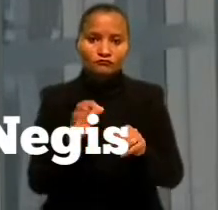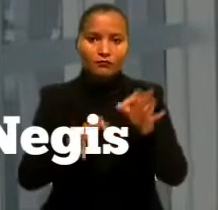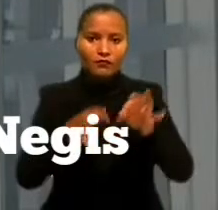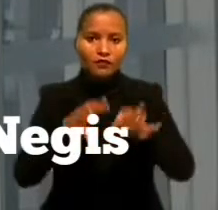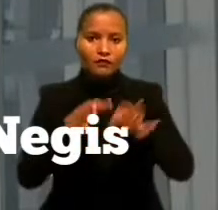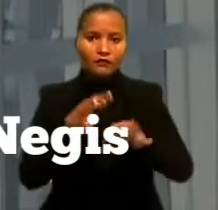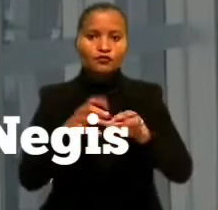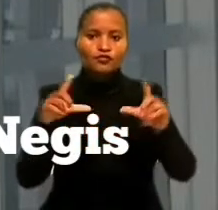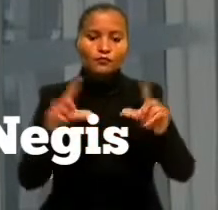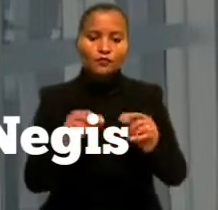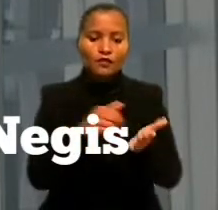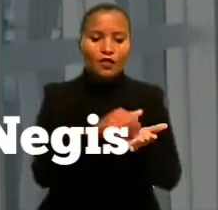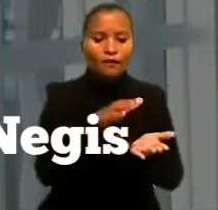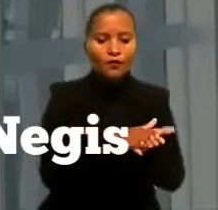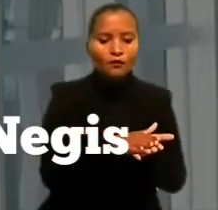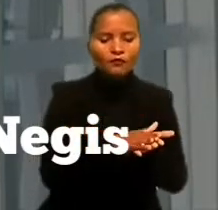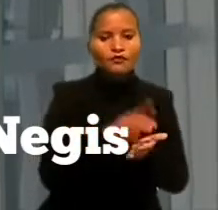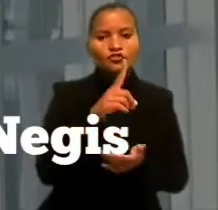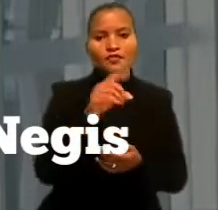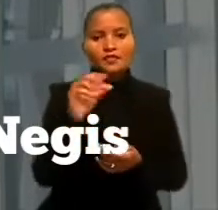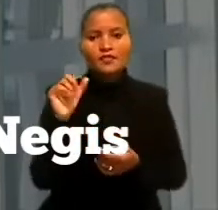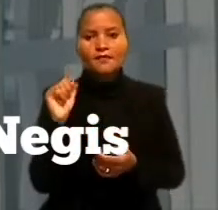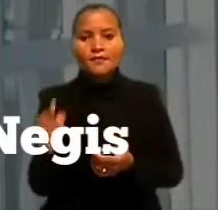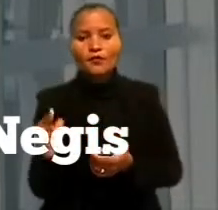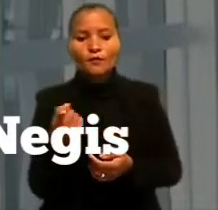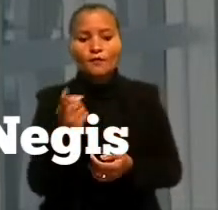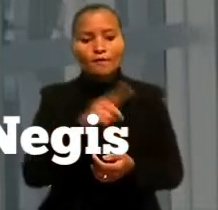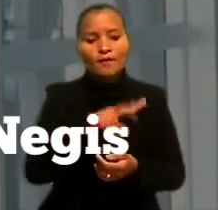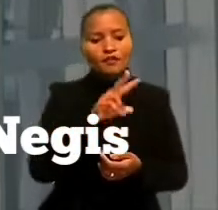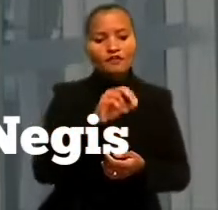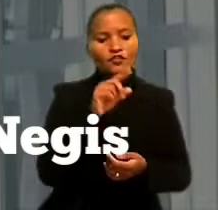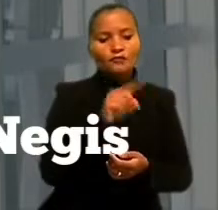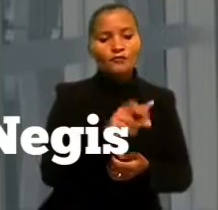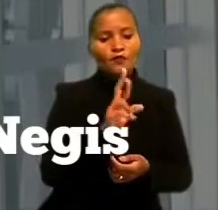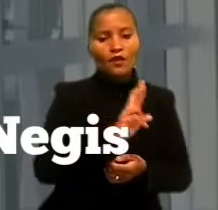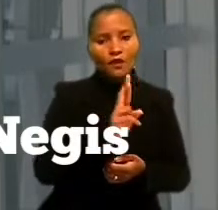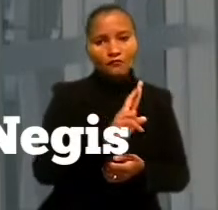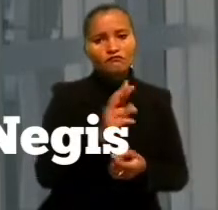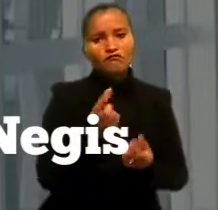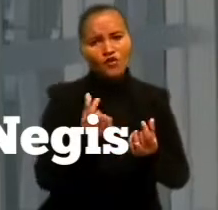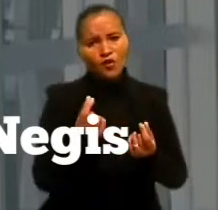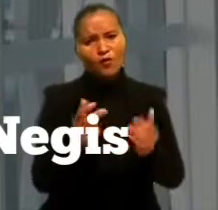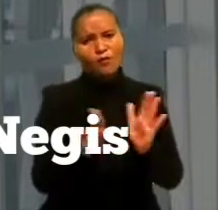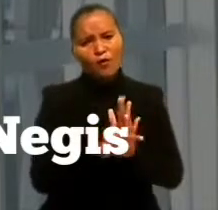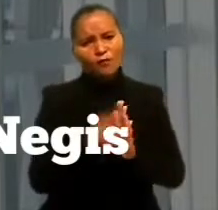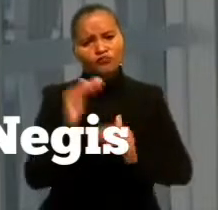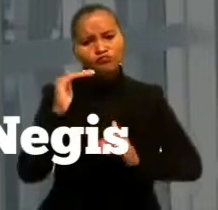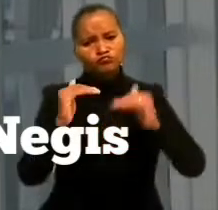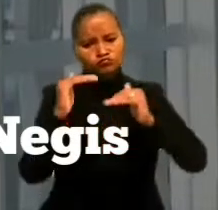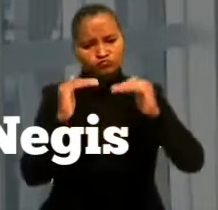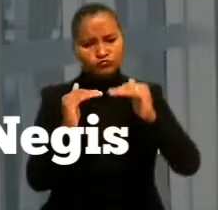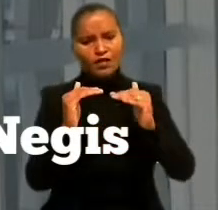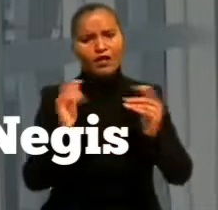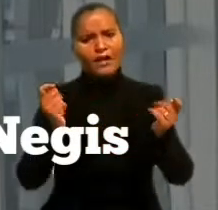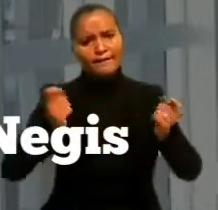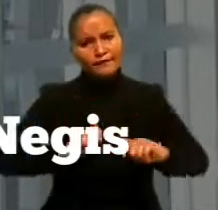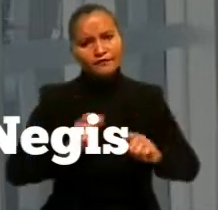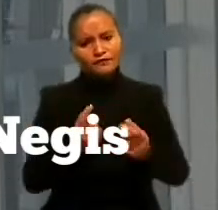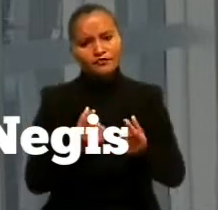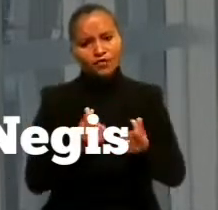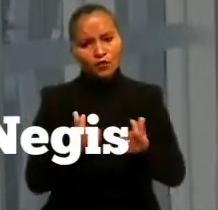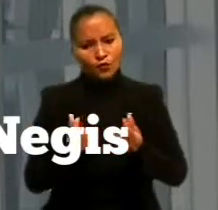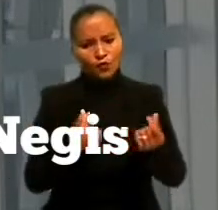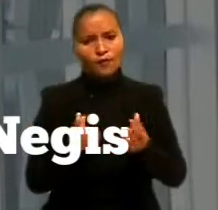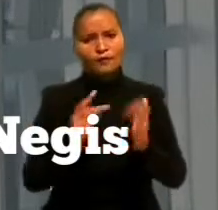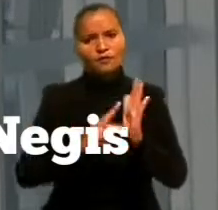SDC reduziram a multa de R 100 mil para R$ 20 mil, valor considerado proporcional à capacidade econômica do